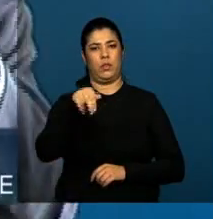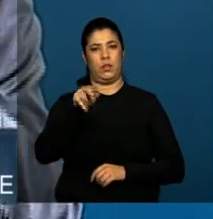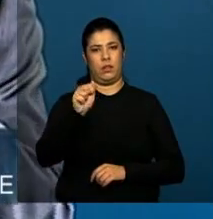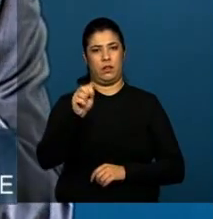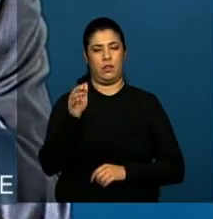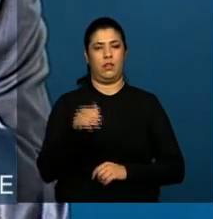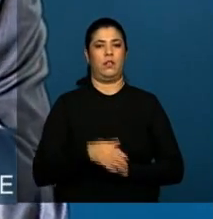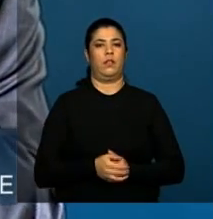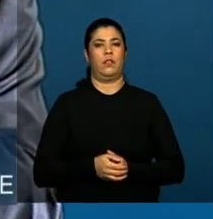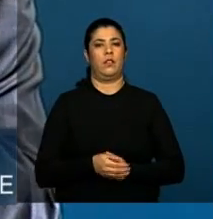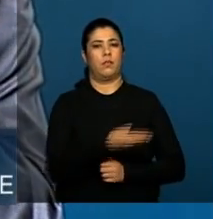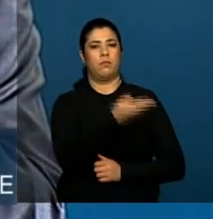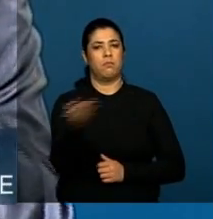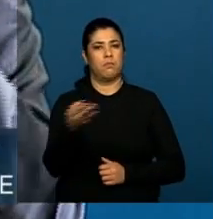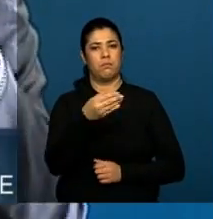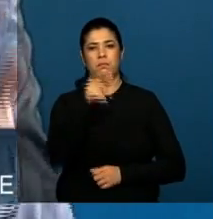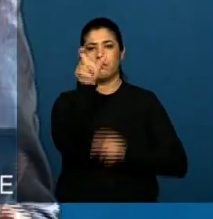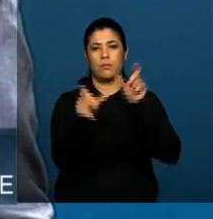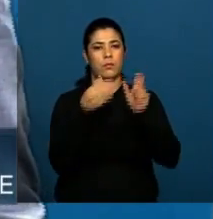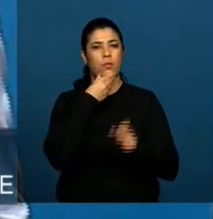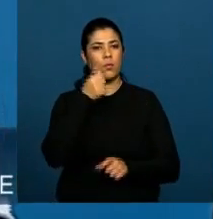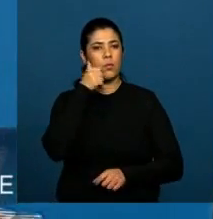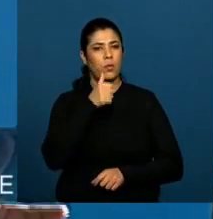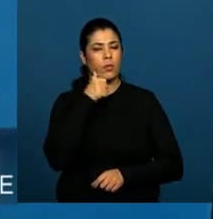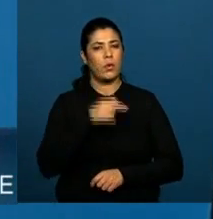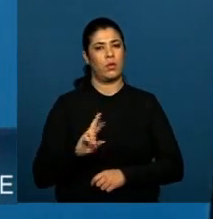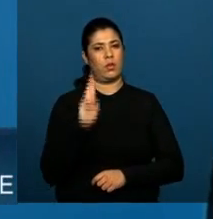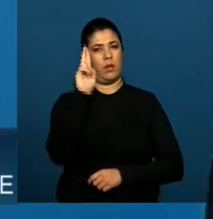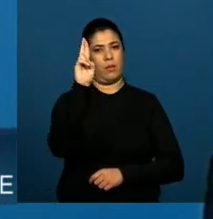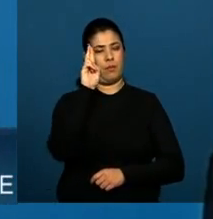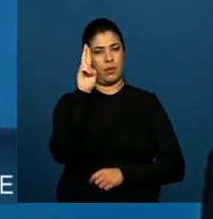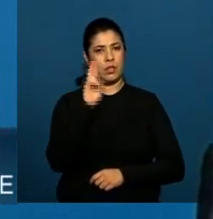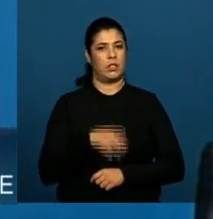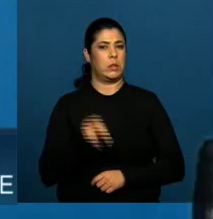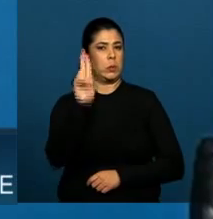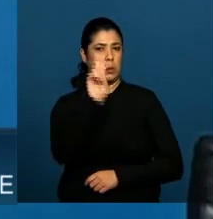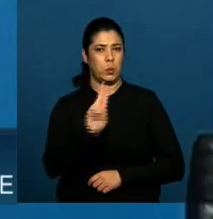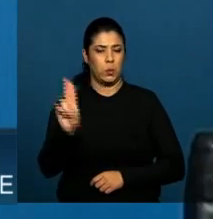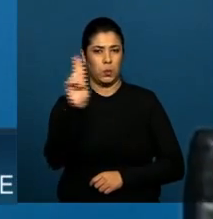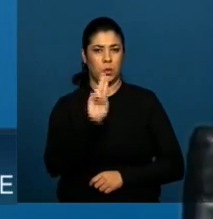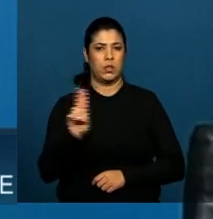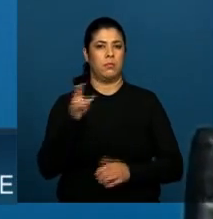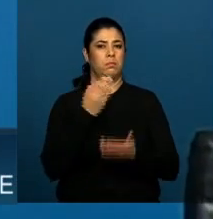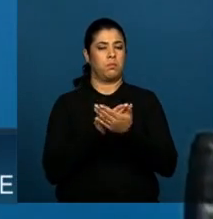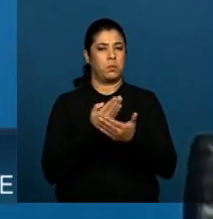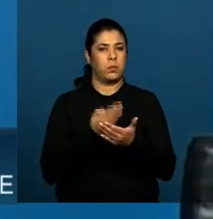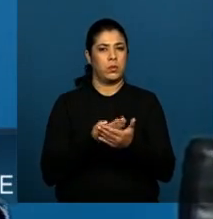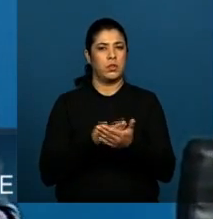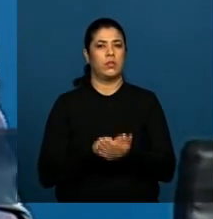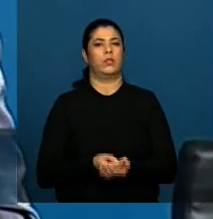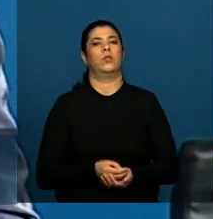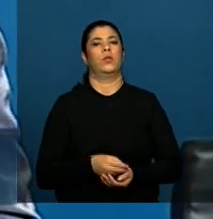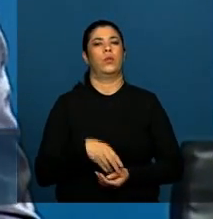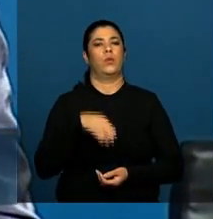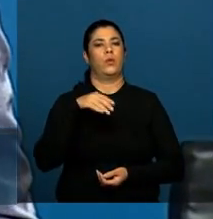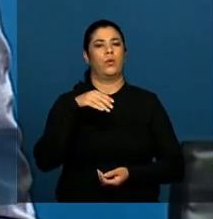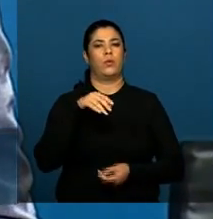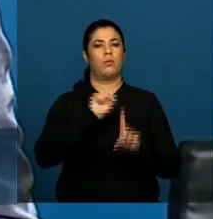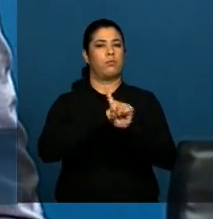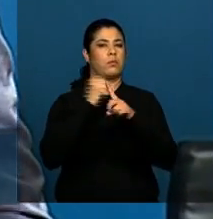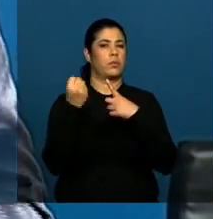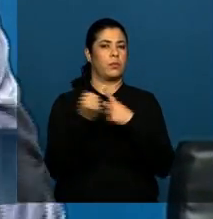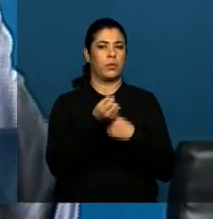Senhoras e senhores, representantes da academia, da sociedade civil, de organizações não governamentais,